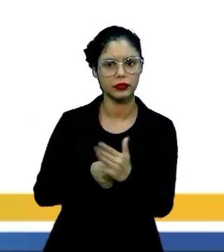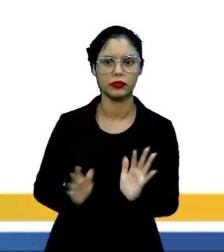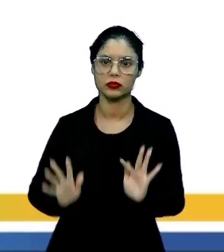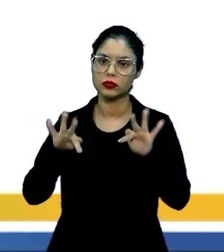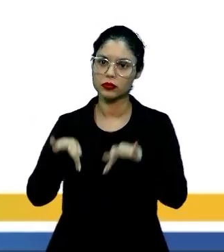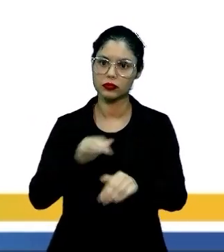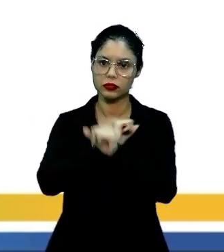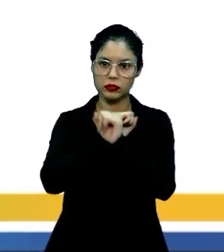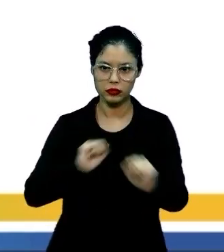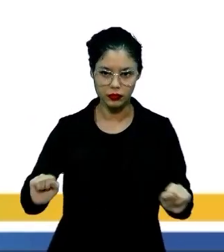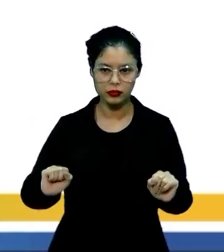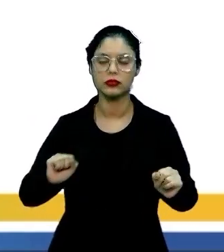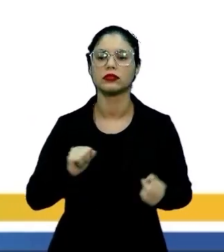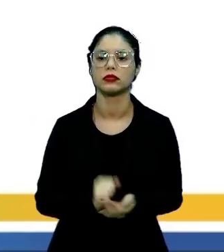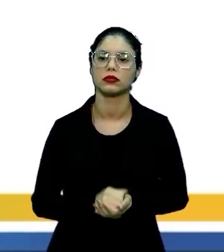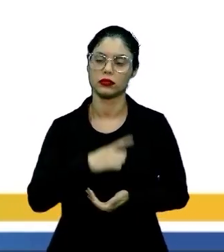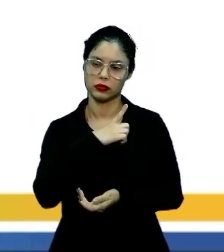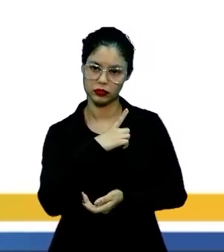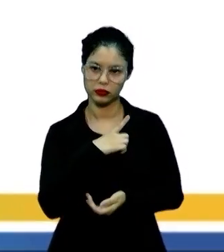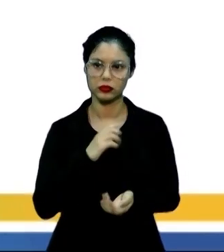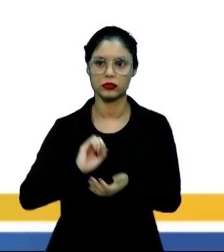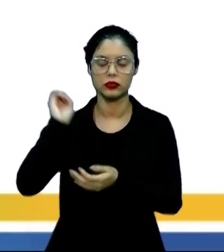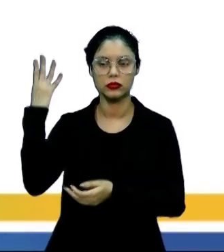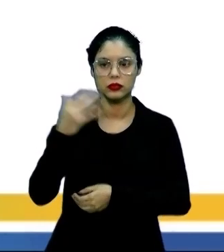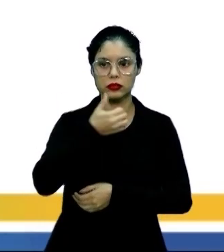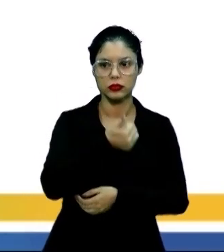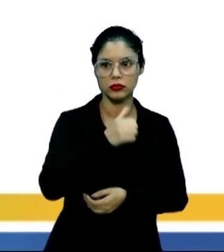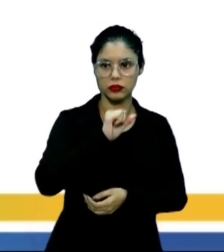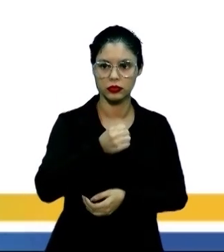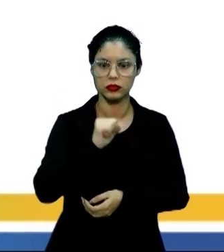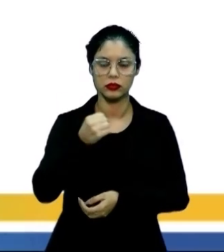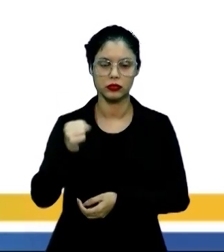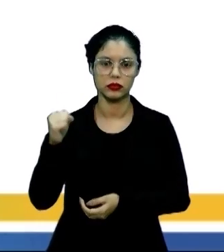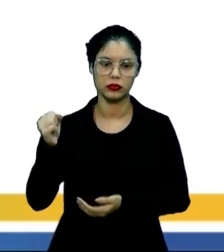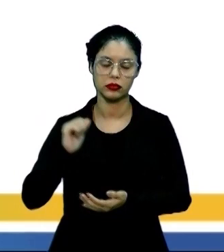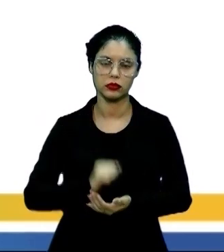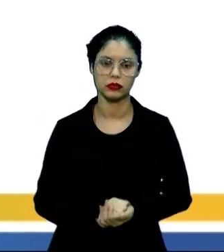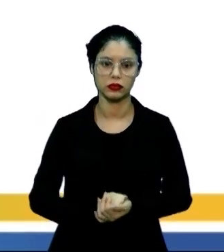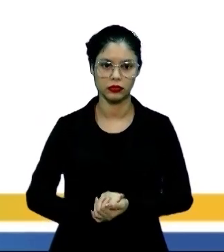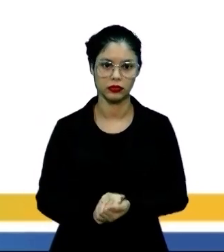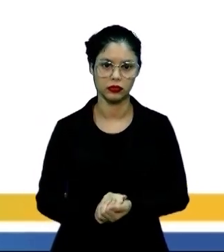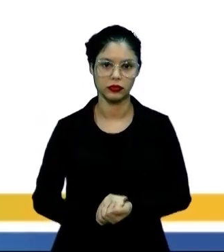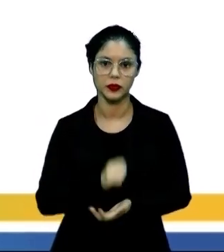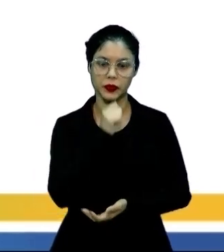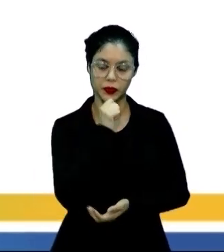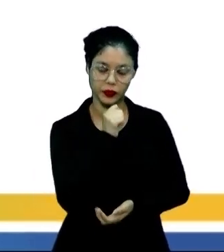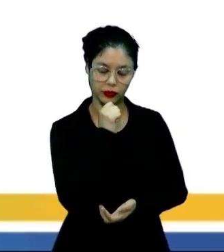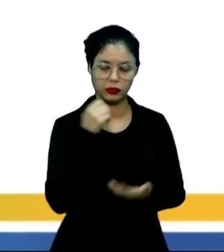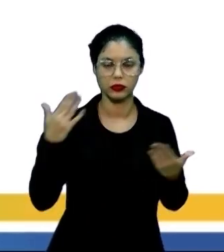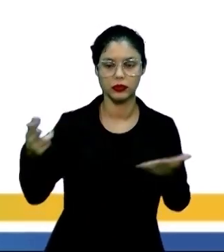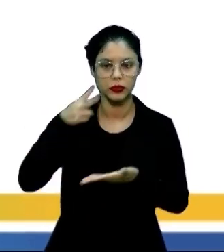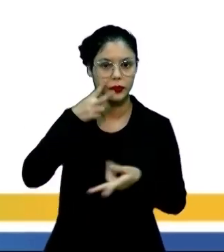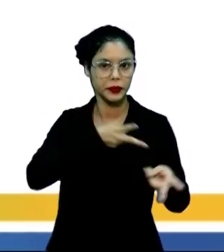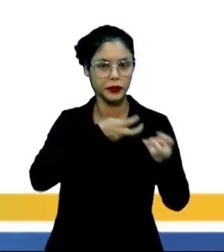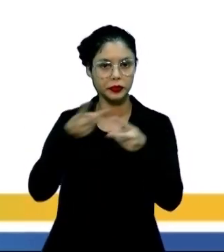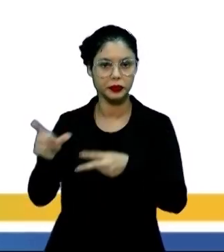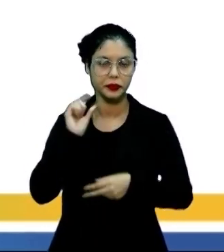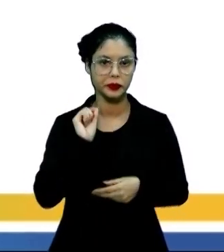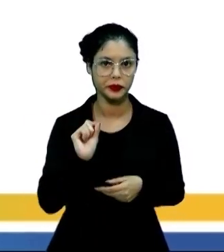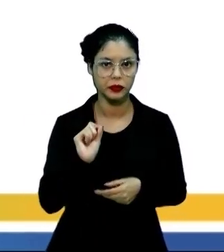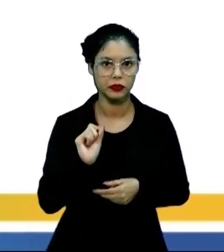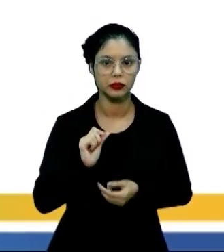resistiam ao fim da escravidão, que só aconteceria em 1888. Então, gente observa aí